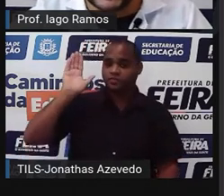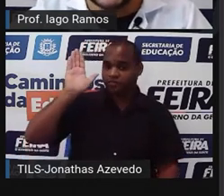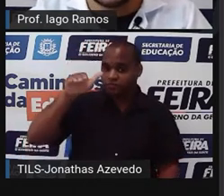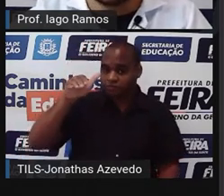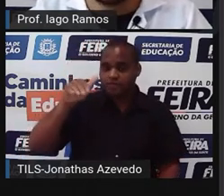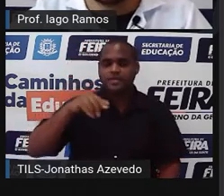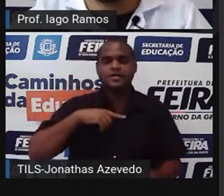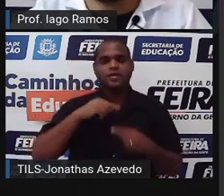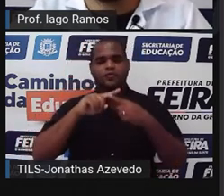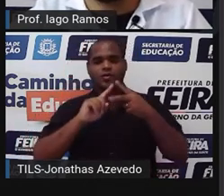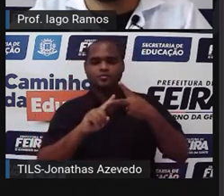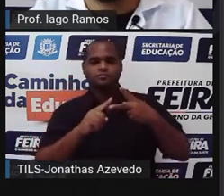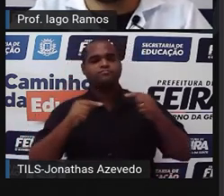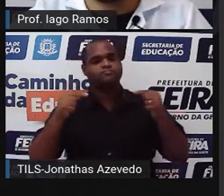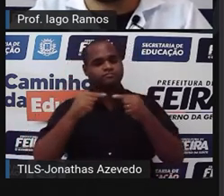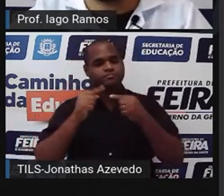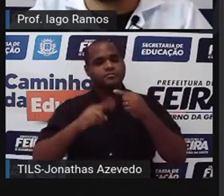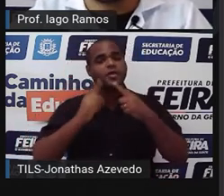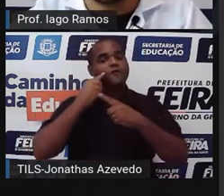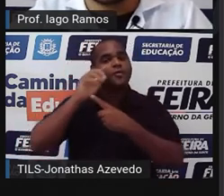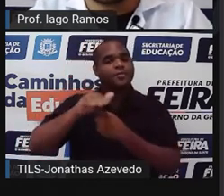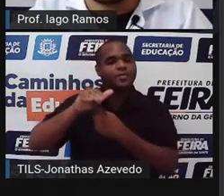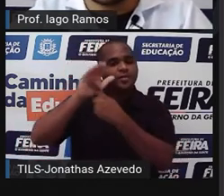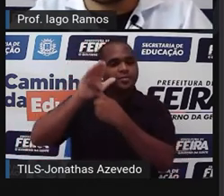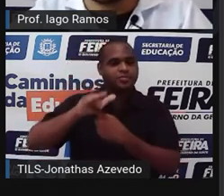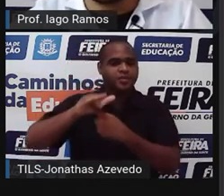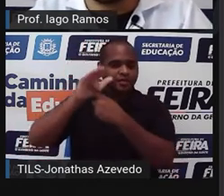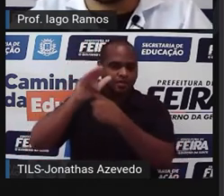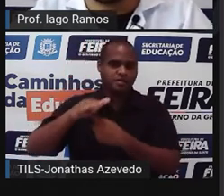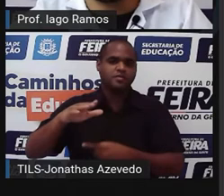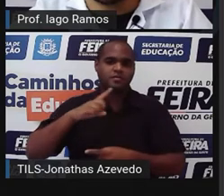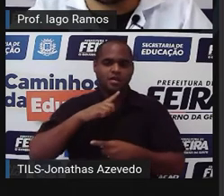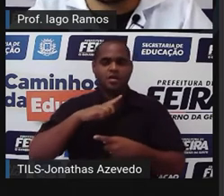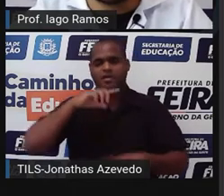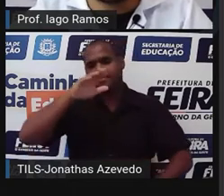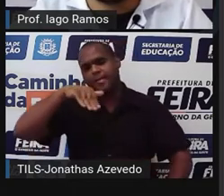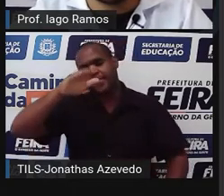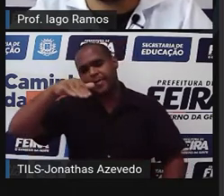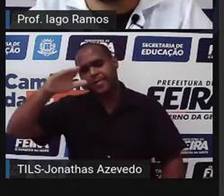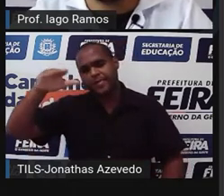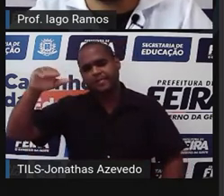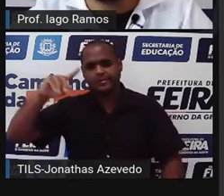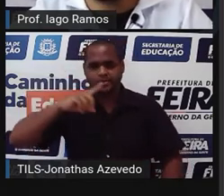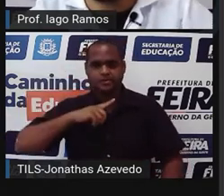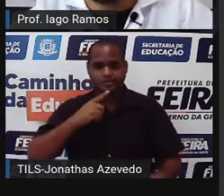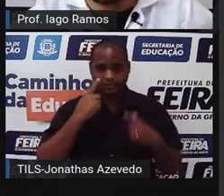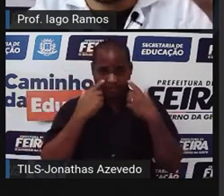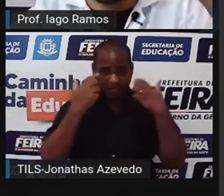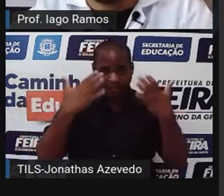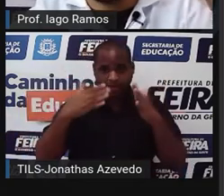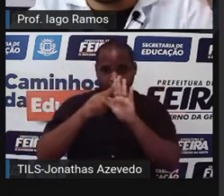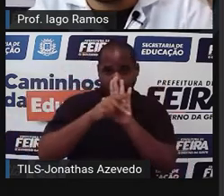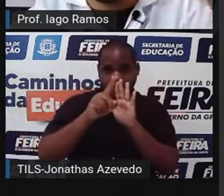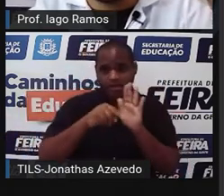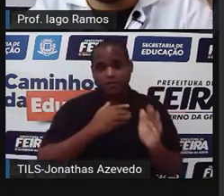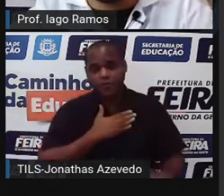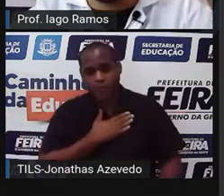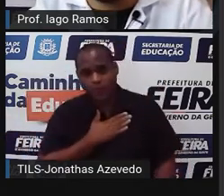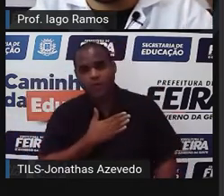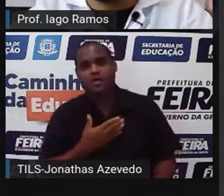dois. E é onde eu vou pintar ali, ó. Essa parte que eu tô pintando faz parte tanto das pessoas que gostam